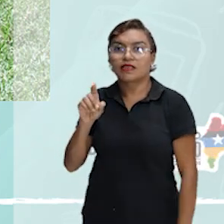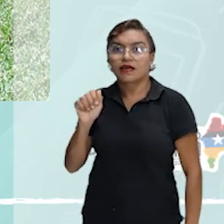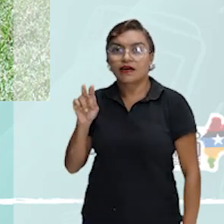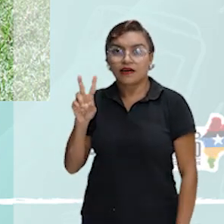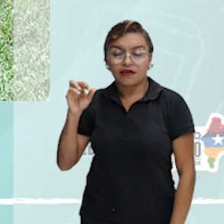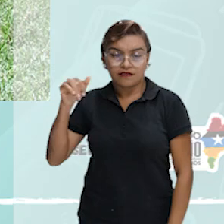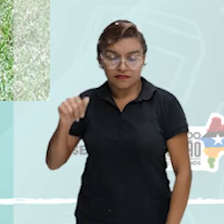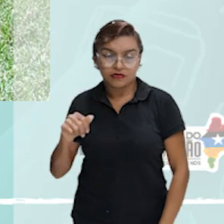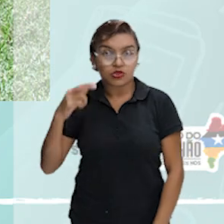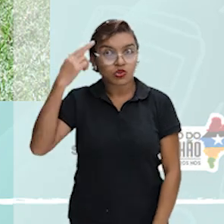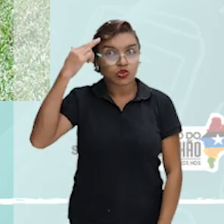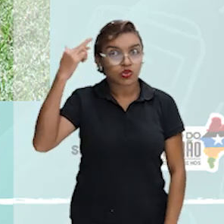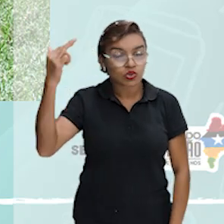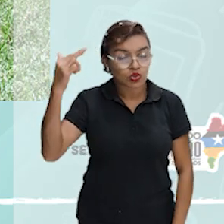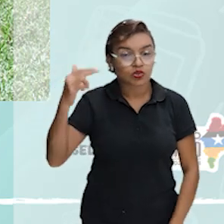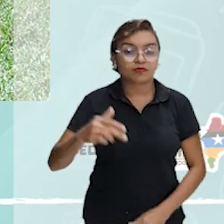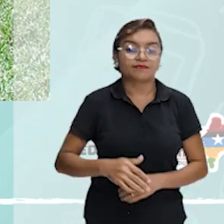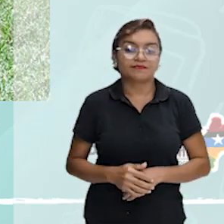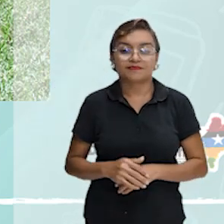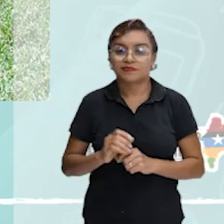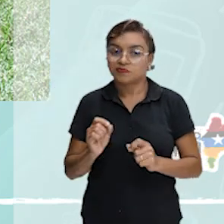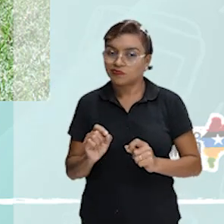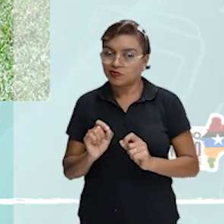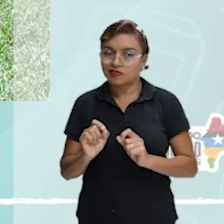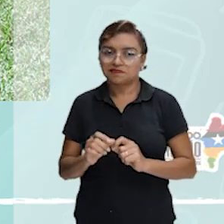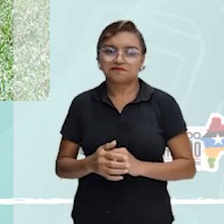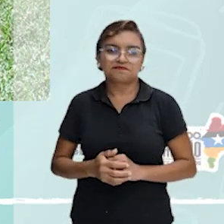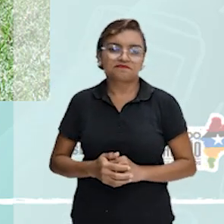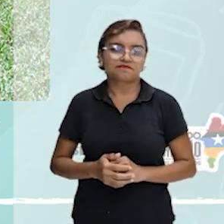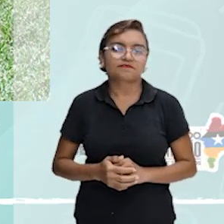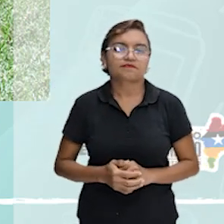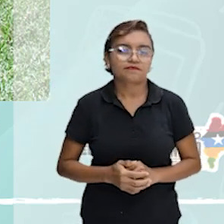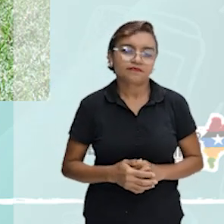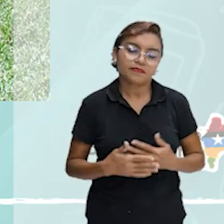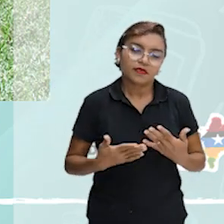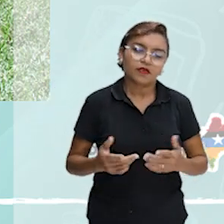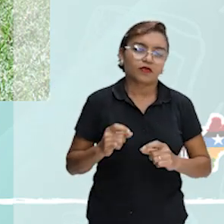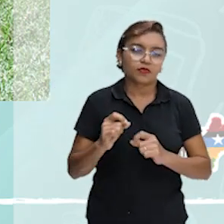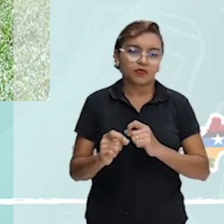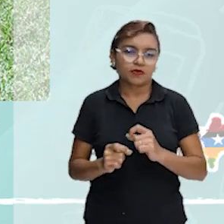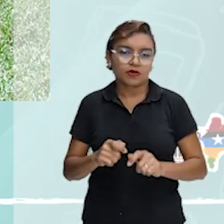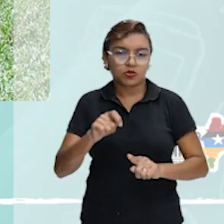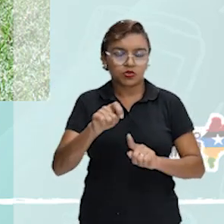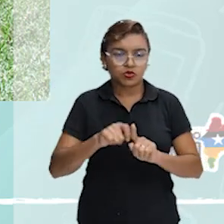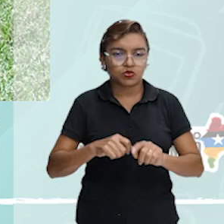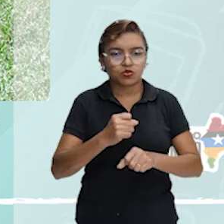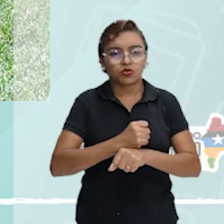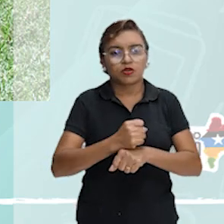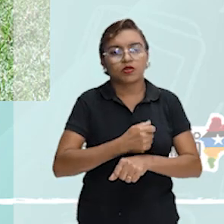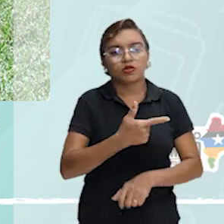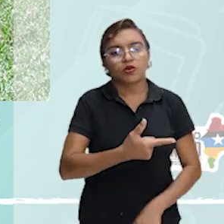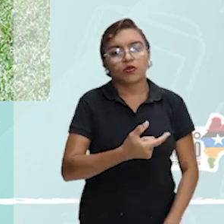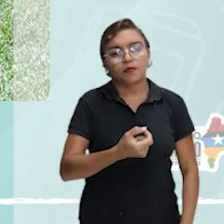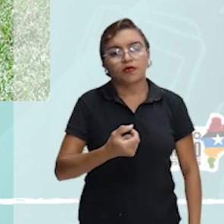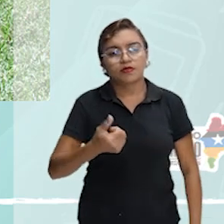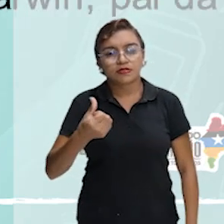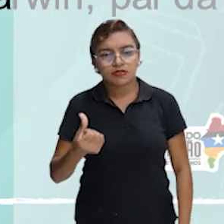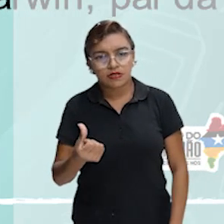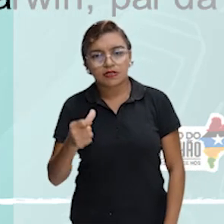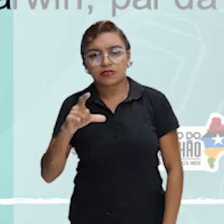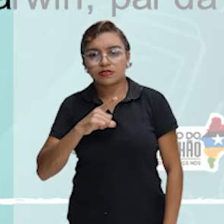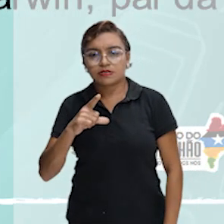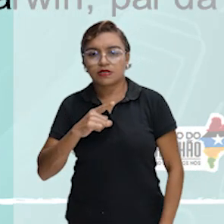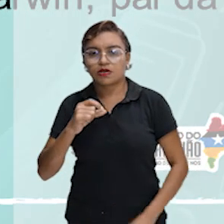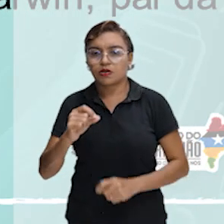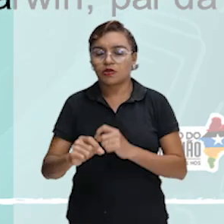inúmeras contradições e reviravoltos. Vamos ver um pouquinho sobre essa história. Bem, em junho de 2016, um episódio de